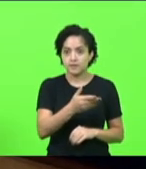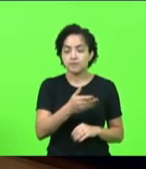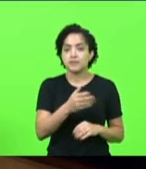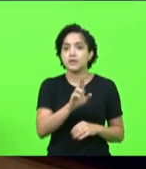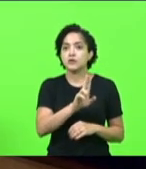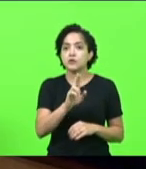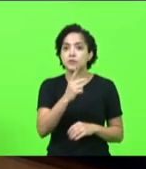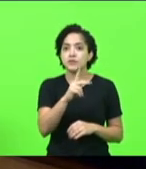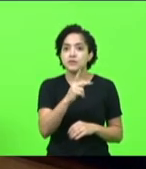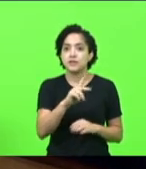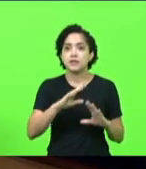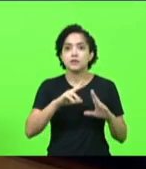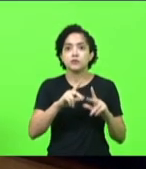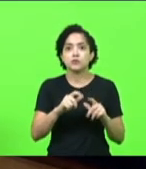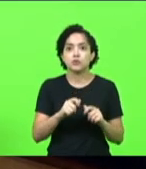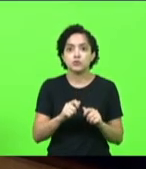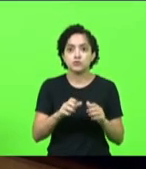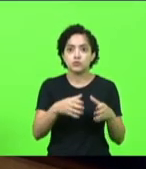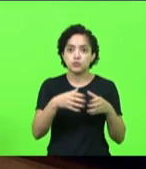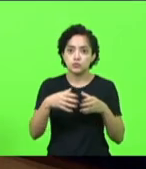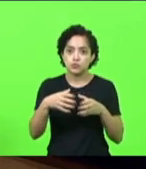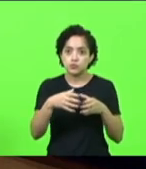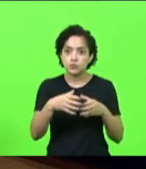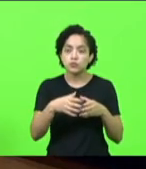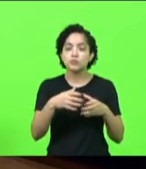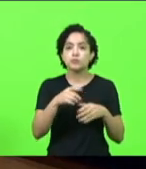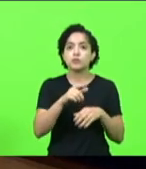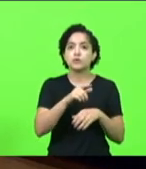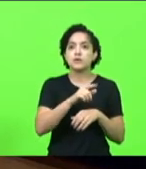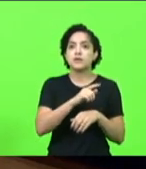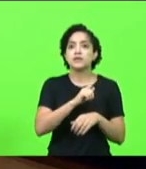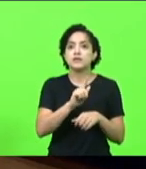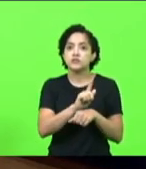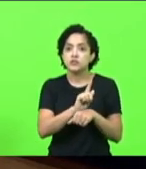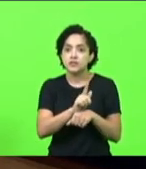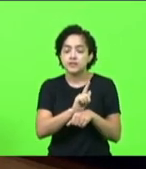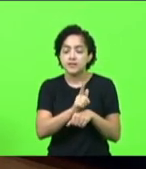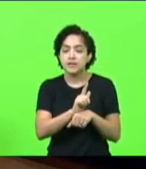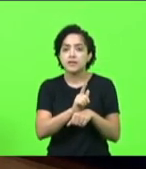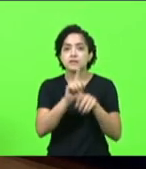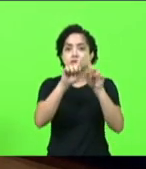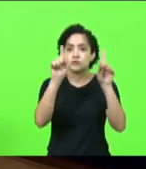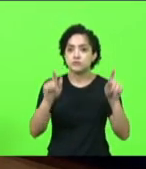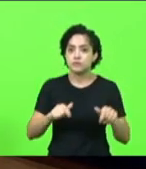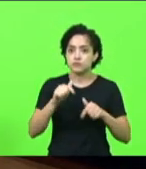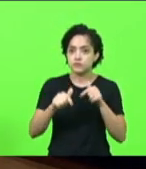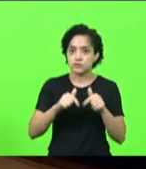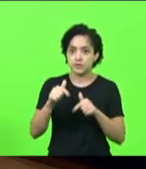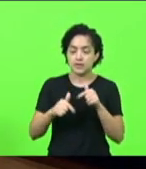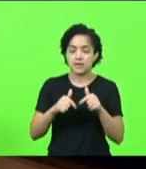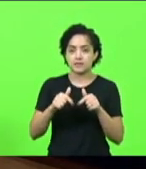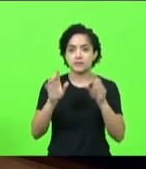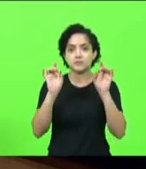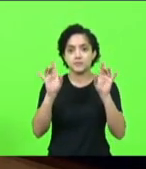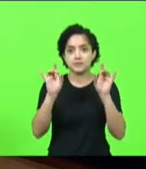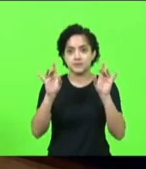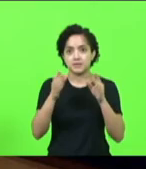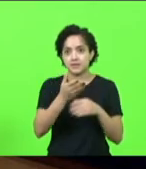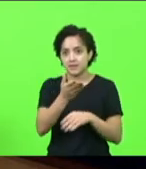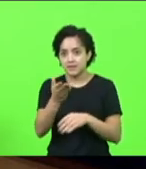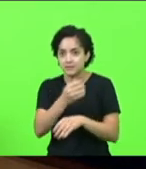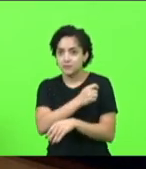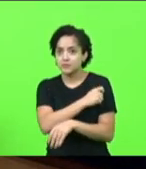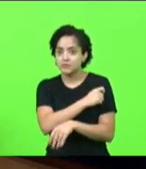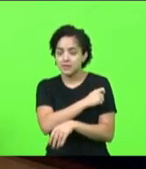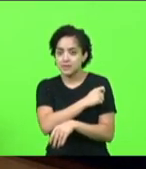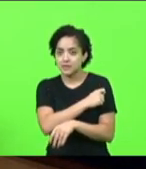também cumprimentar todo o quadro de gerentes e funcionários do CIE e cumprimentar especialmente os nossos alunos, que se